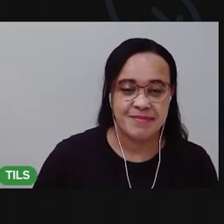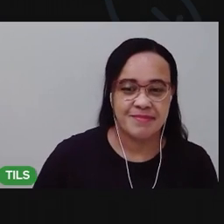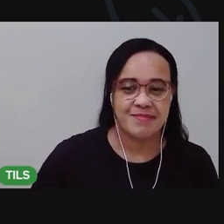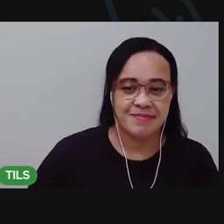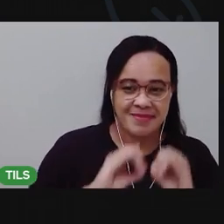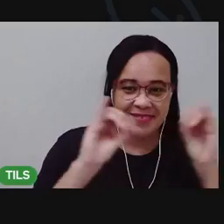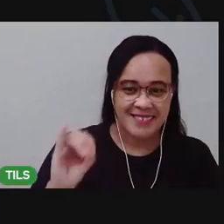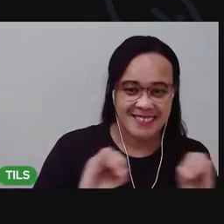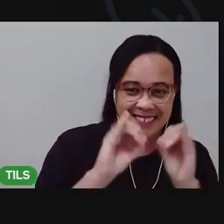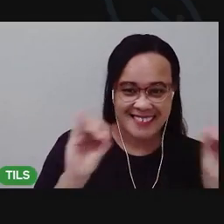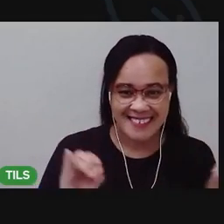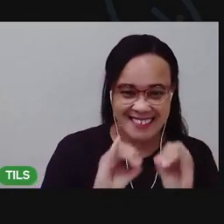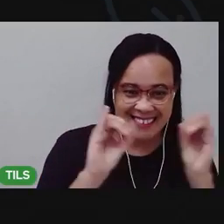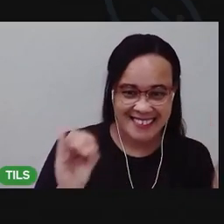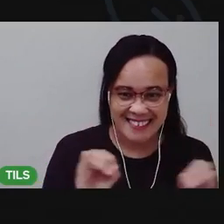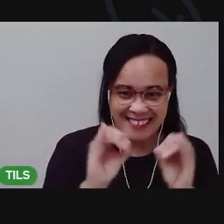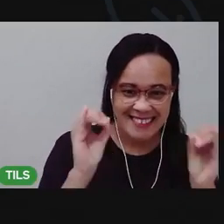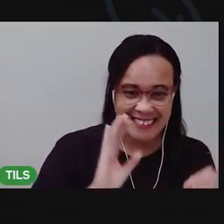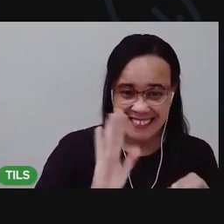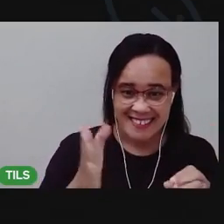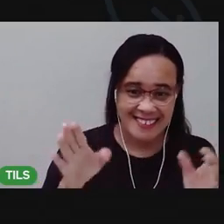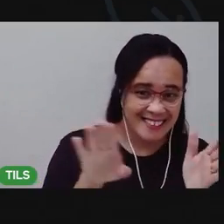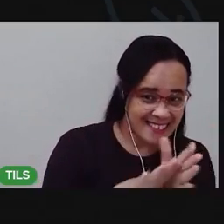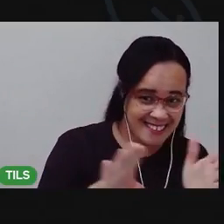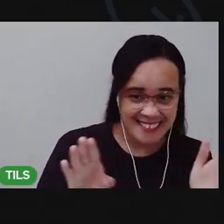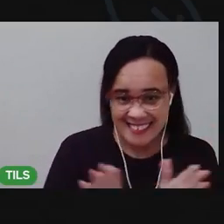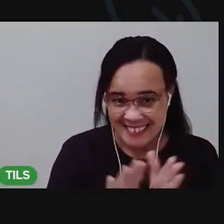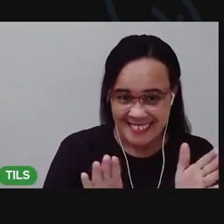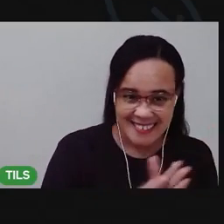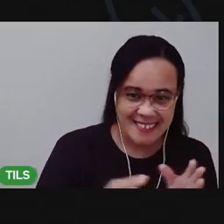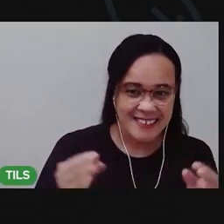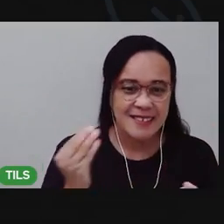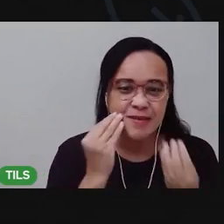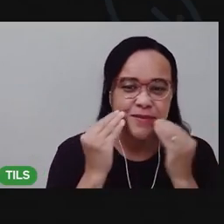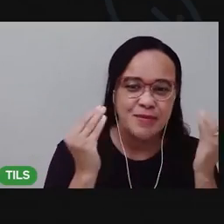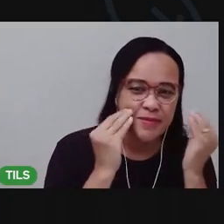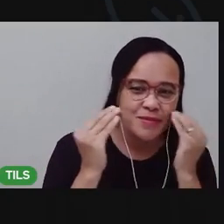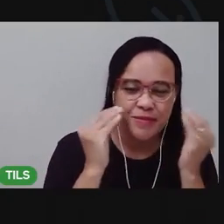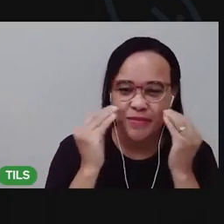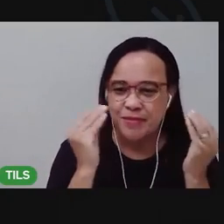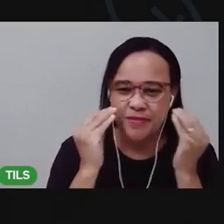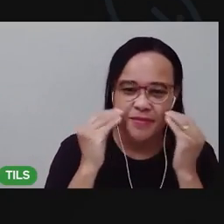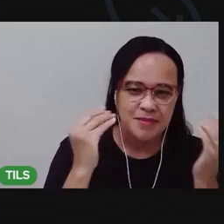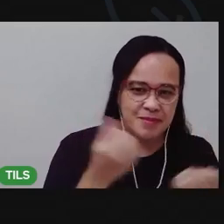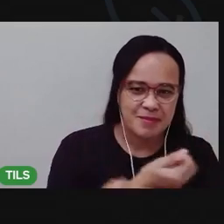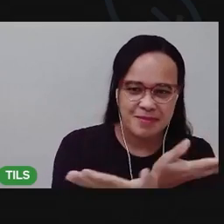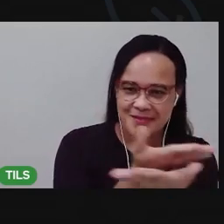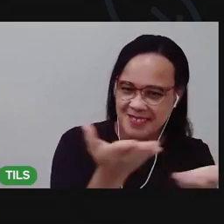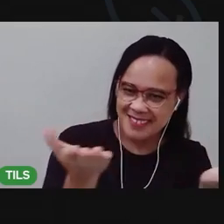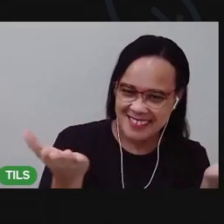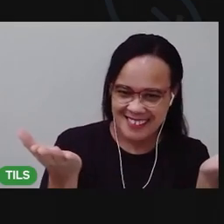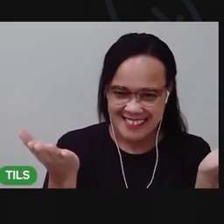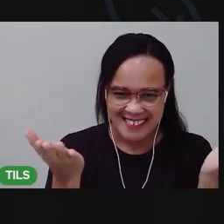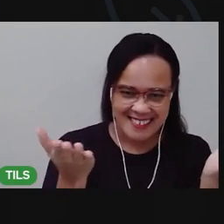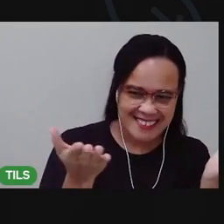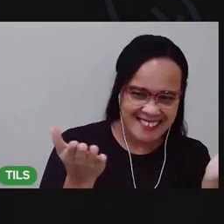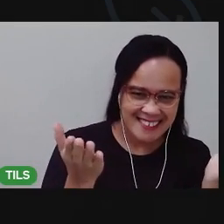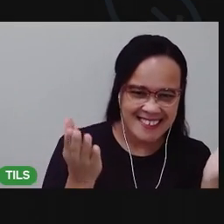Olá, olá! Eu já cheguei e mando agora um beijinho pra você.